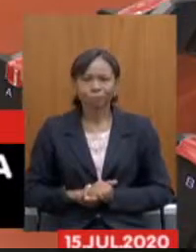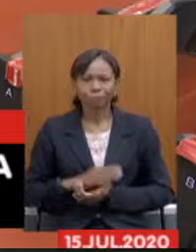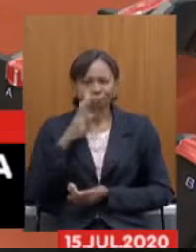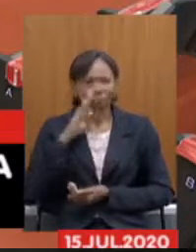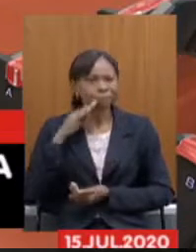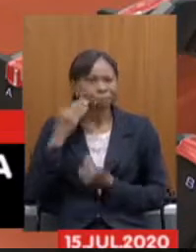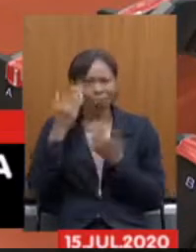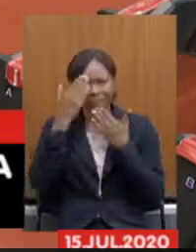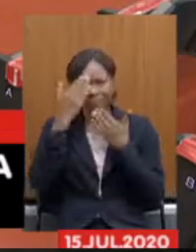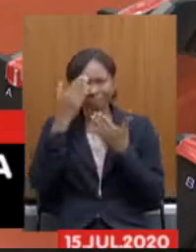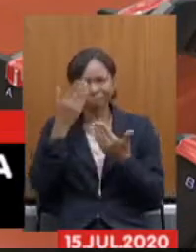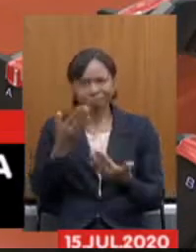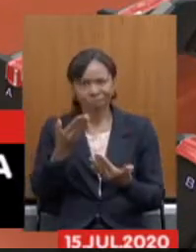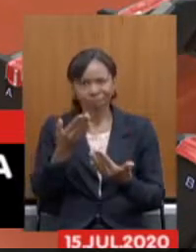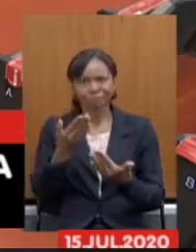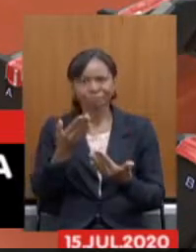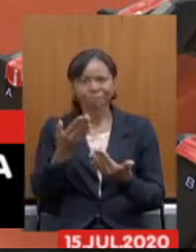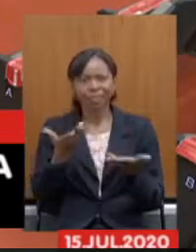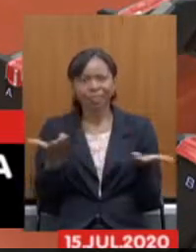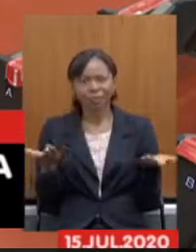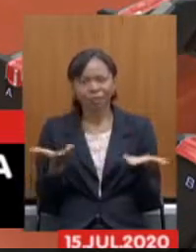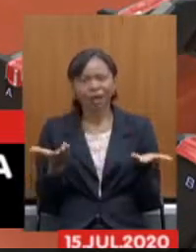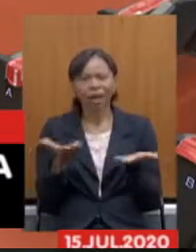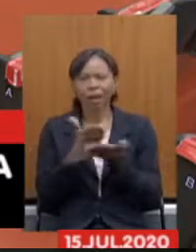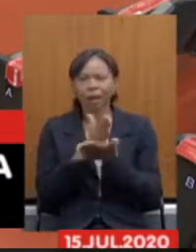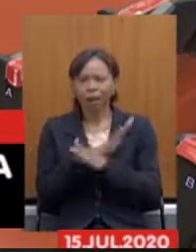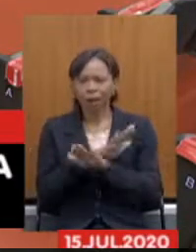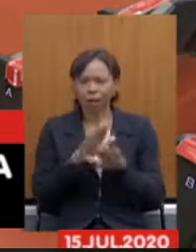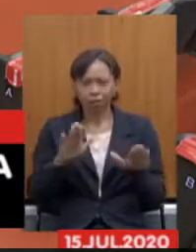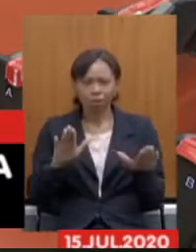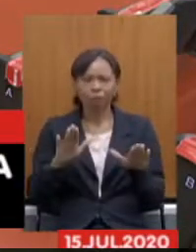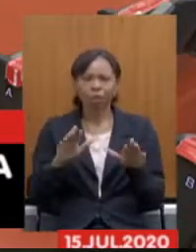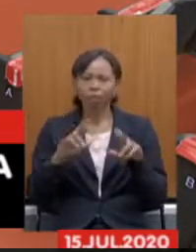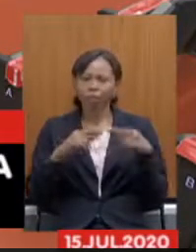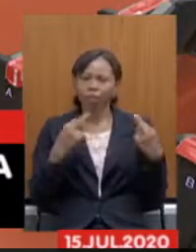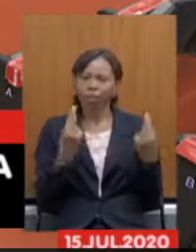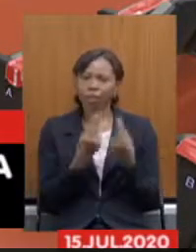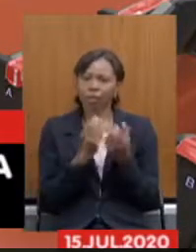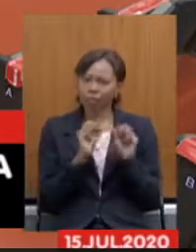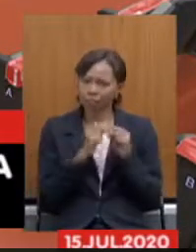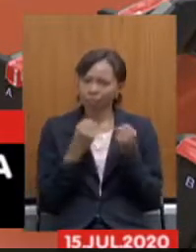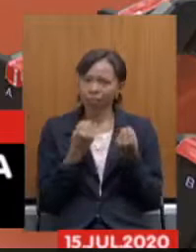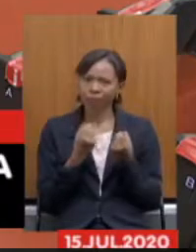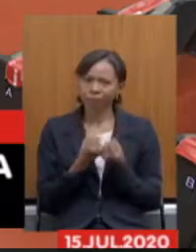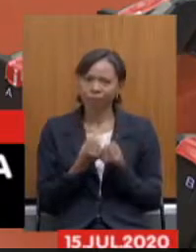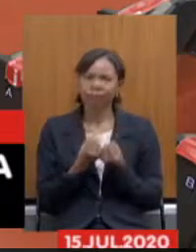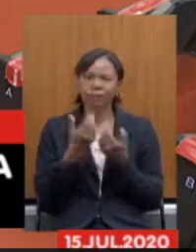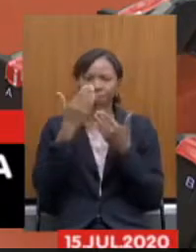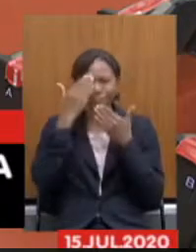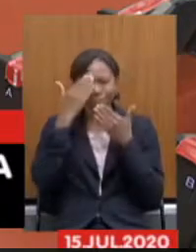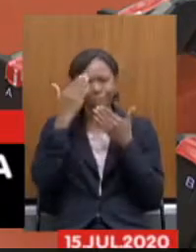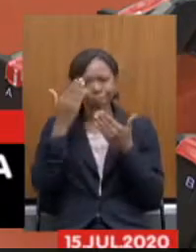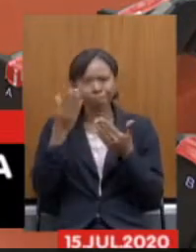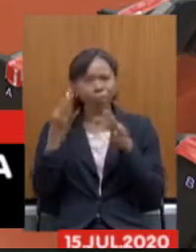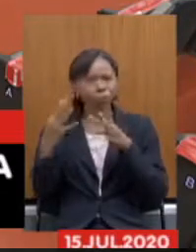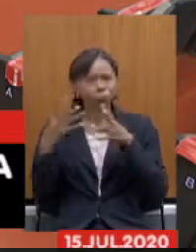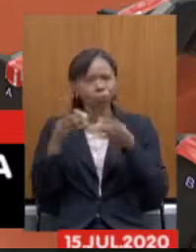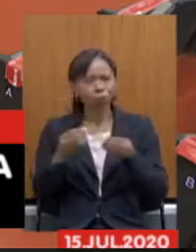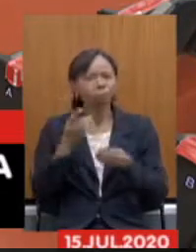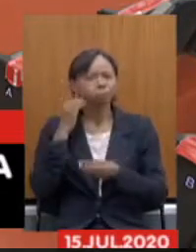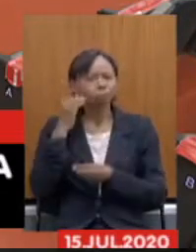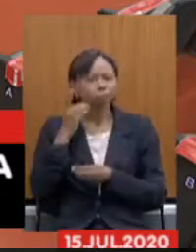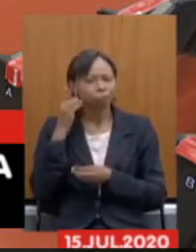Serqueira e dessa forma nós encerramos mais uma parte desse seminário agradecendo aqui a todas as